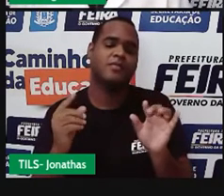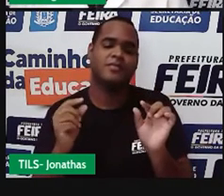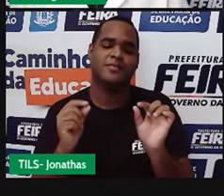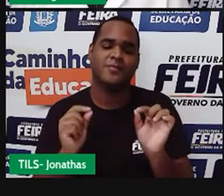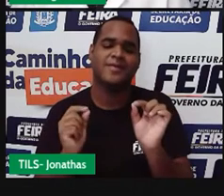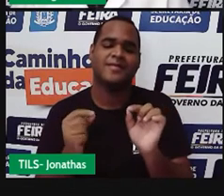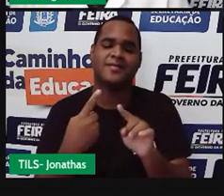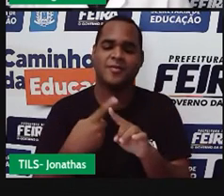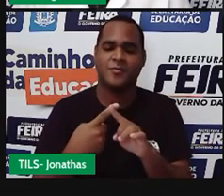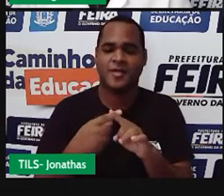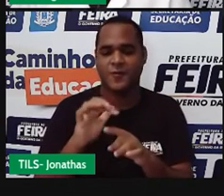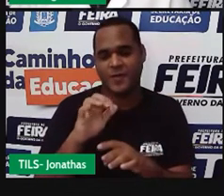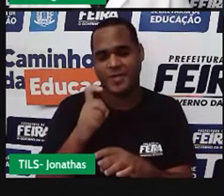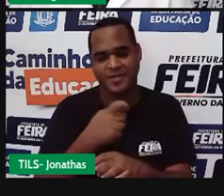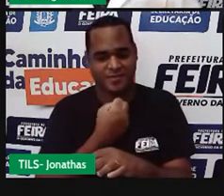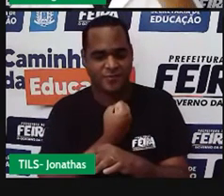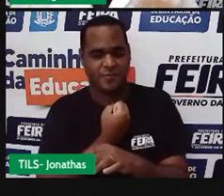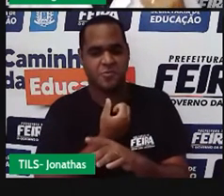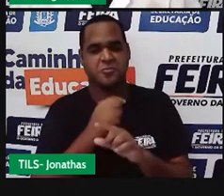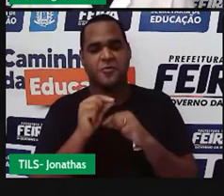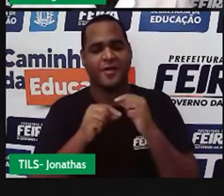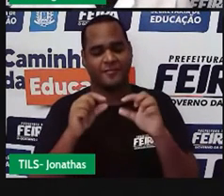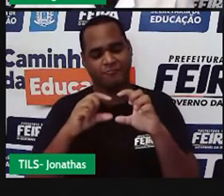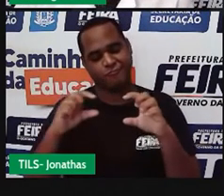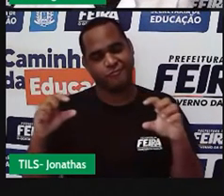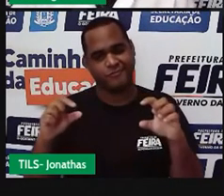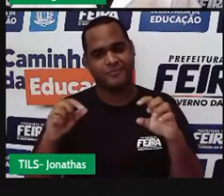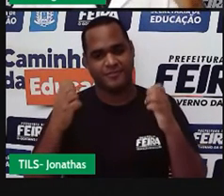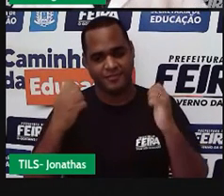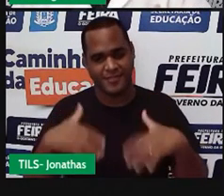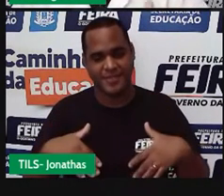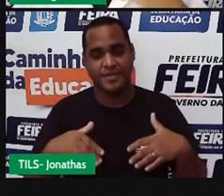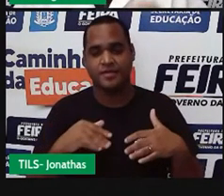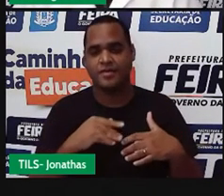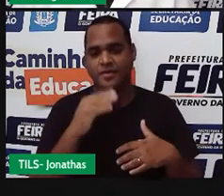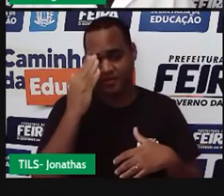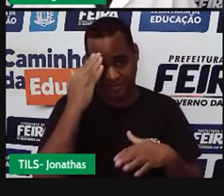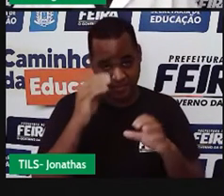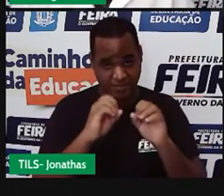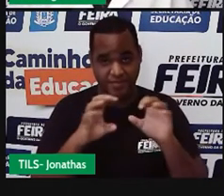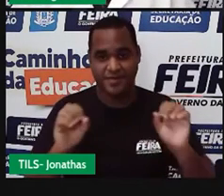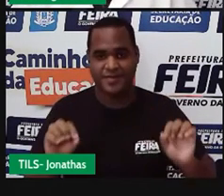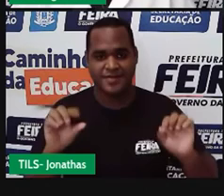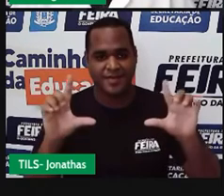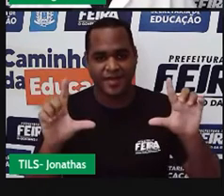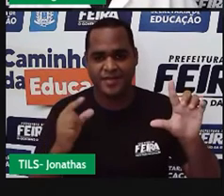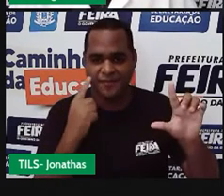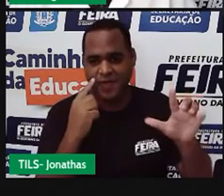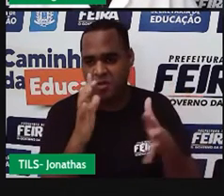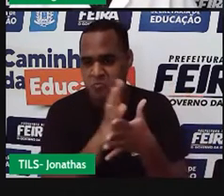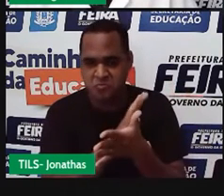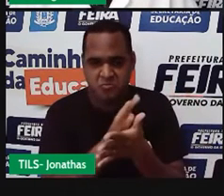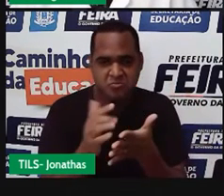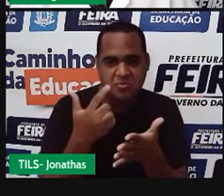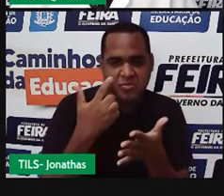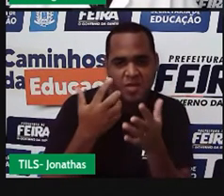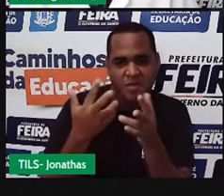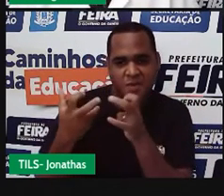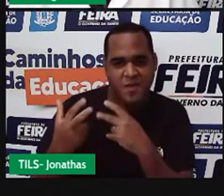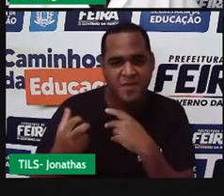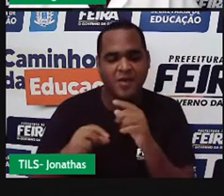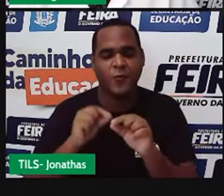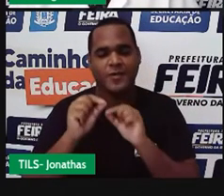é uma expressão numérica. E para ficar mais claro, está na tela para você aí alguns exemplos. Olha só,